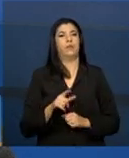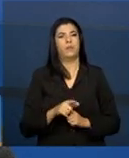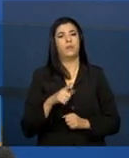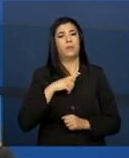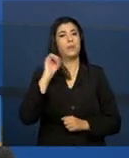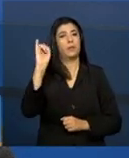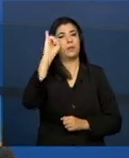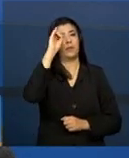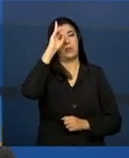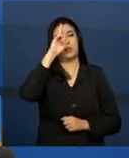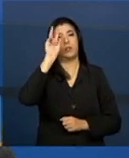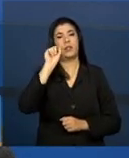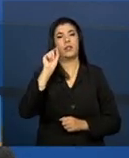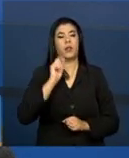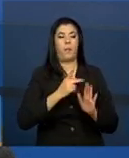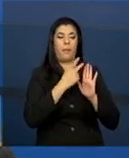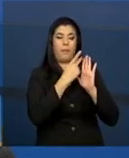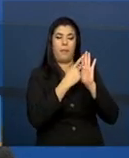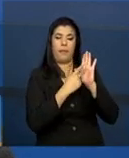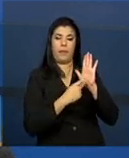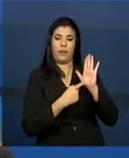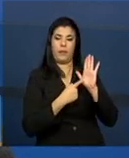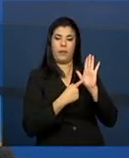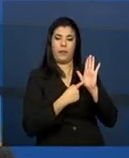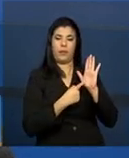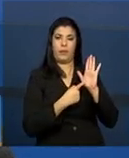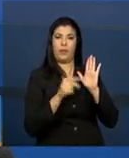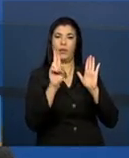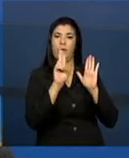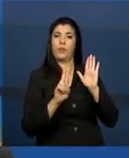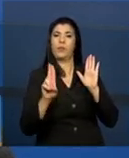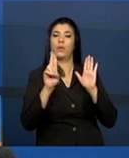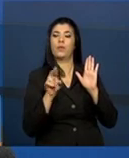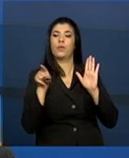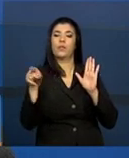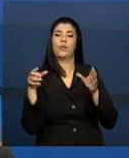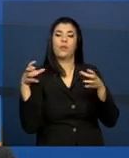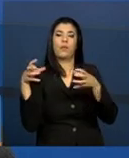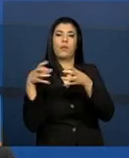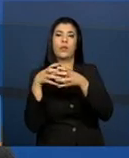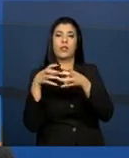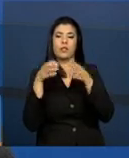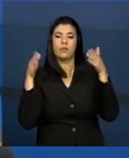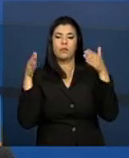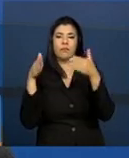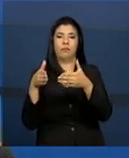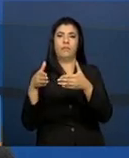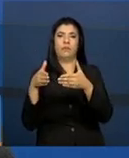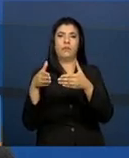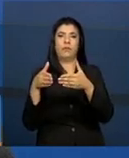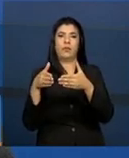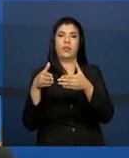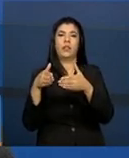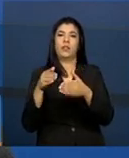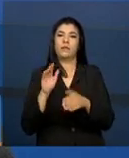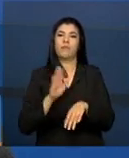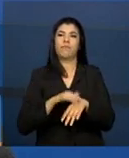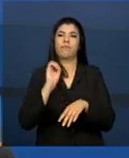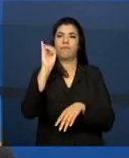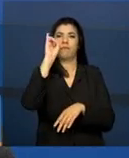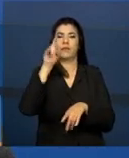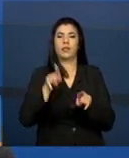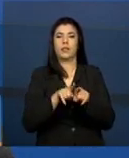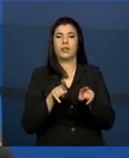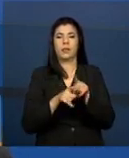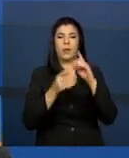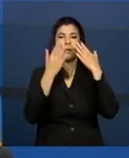importante lembrar que o prontuário, ele é um instrumento de uso da equipe de referência, particularmente dos assistentes sociais e psicólogos,